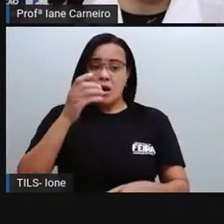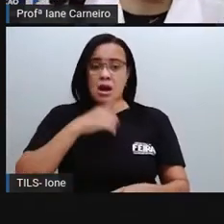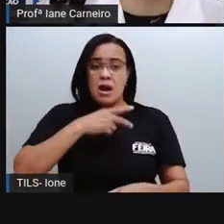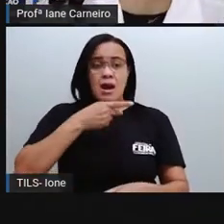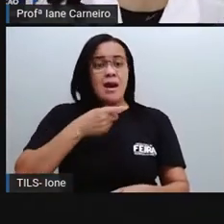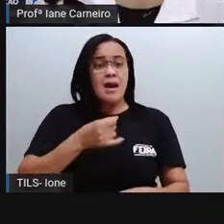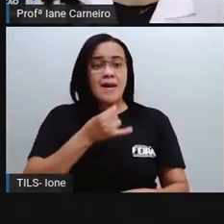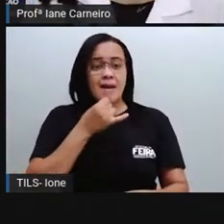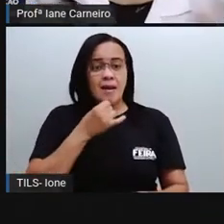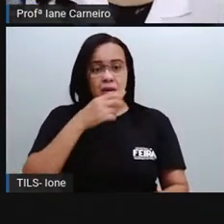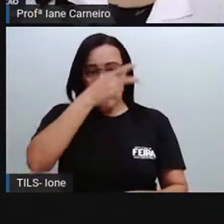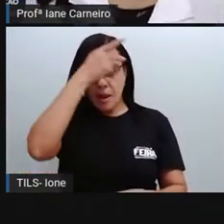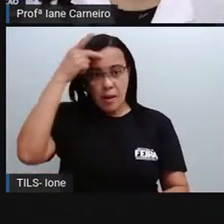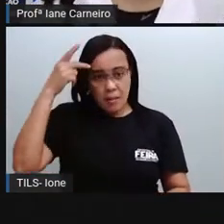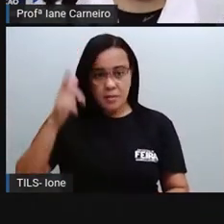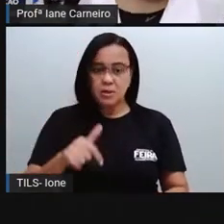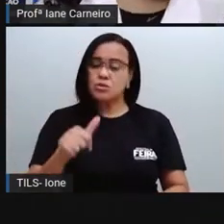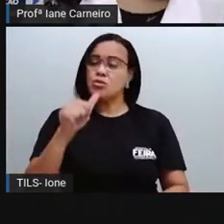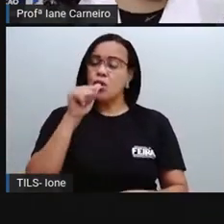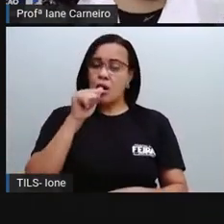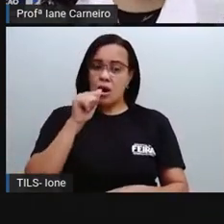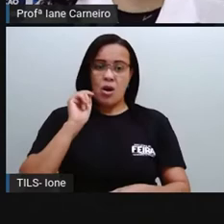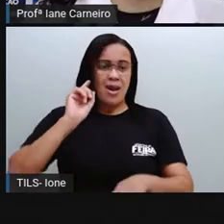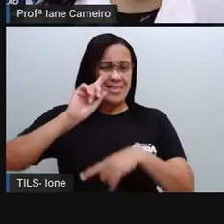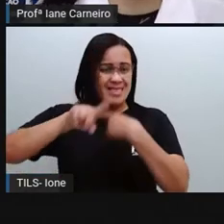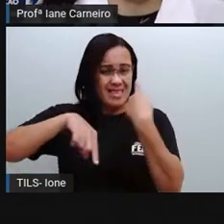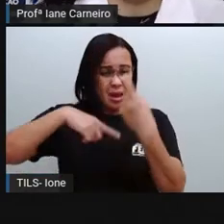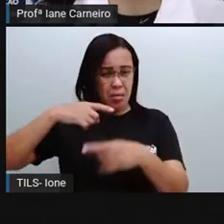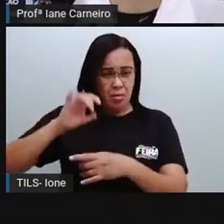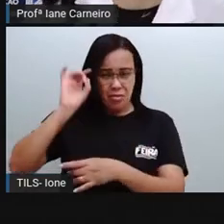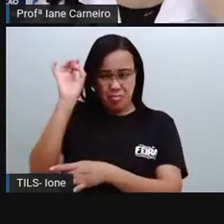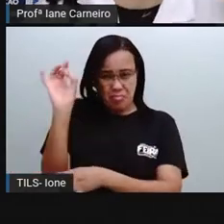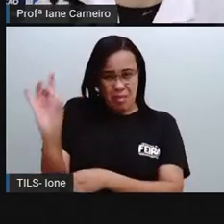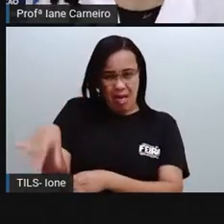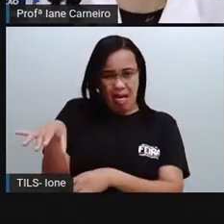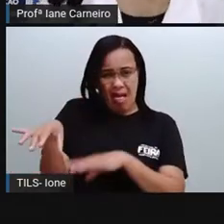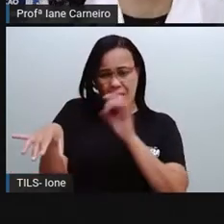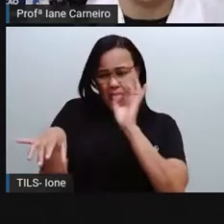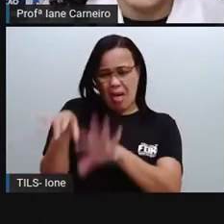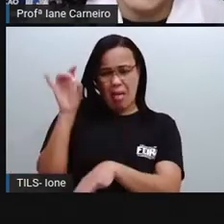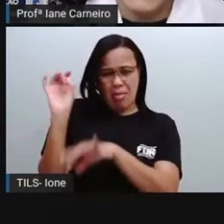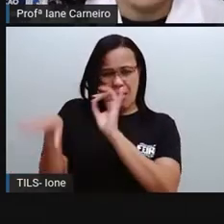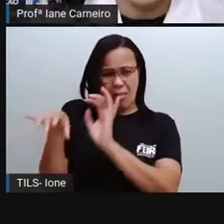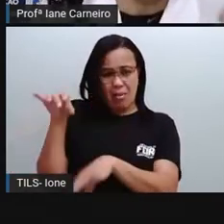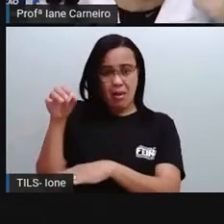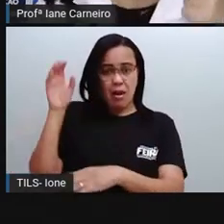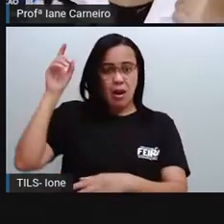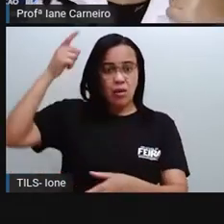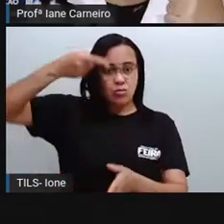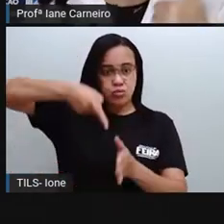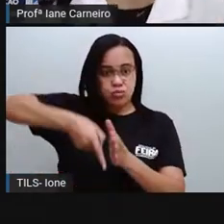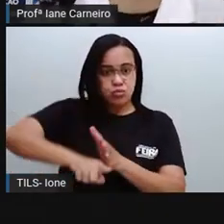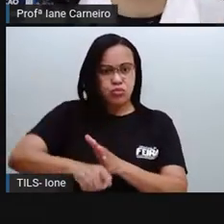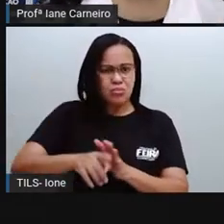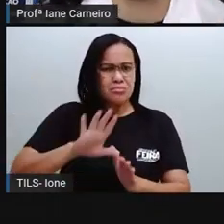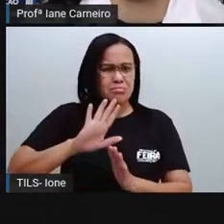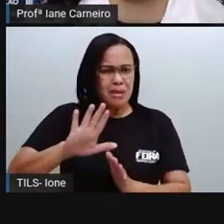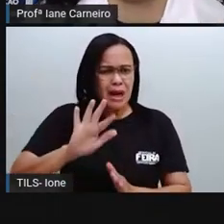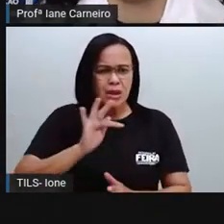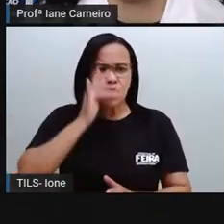água, né? Ela descartou de forma incorreta e a vai ver o que acontece com essa garrafa. Vamos lá?